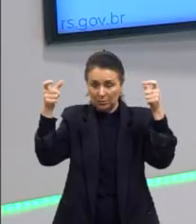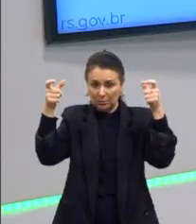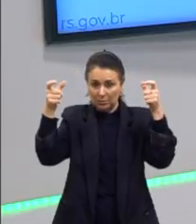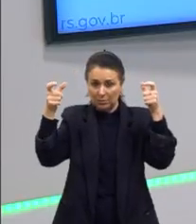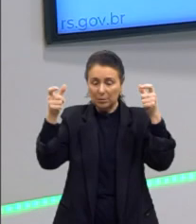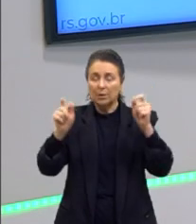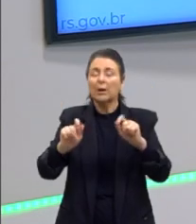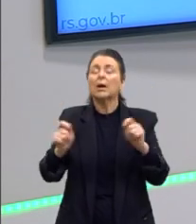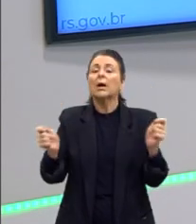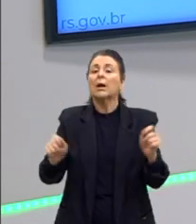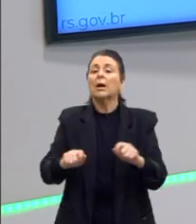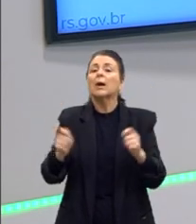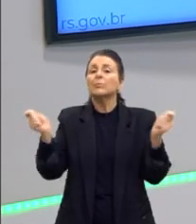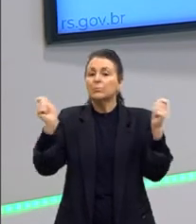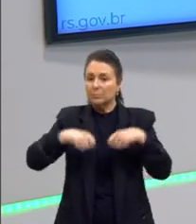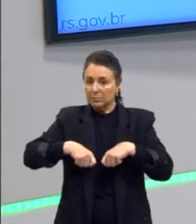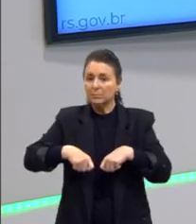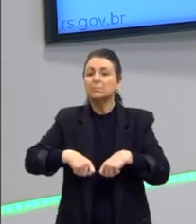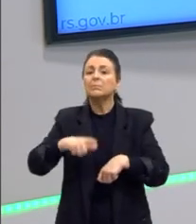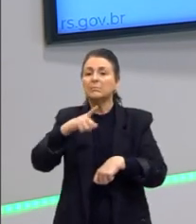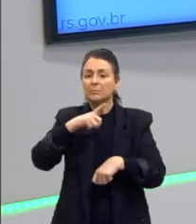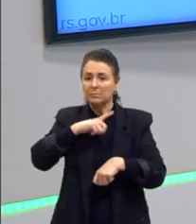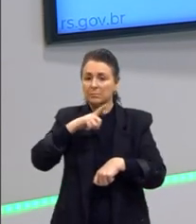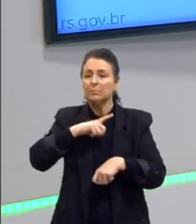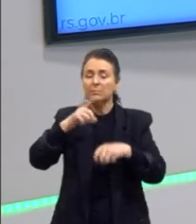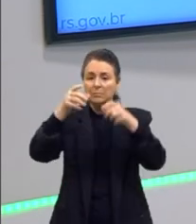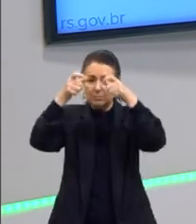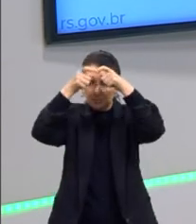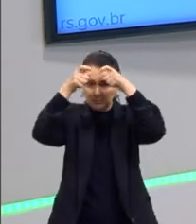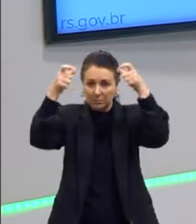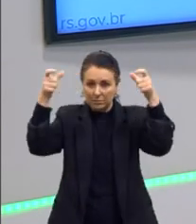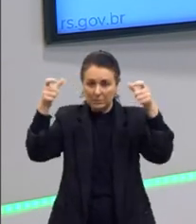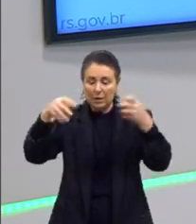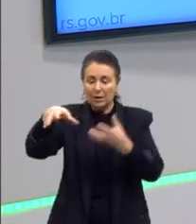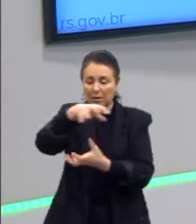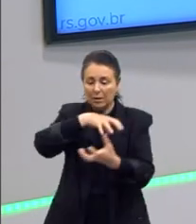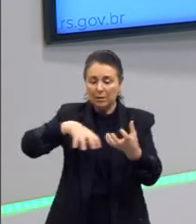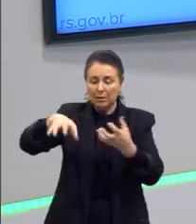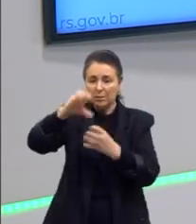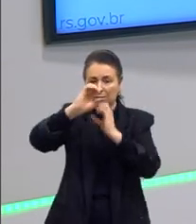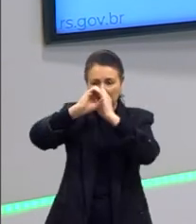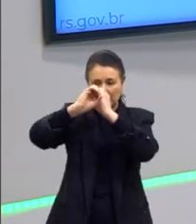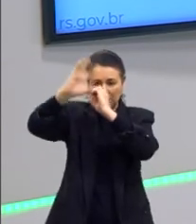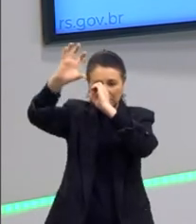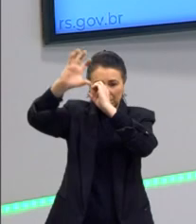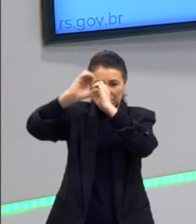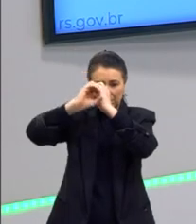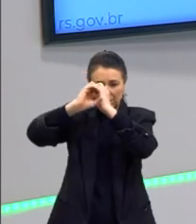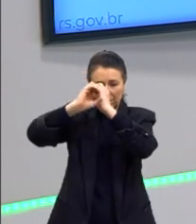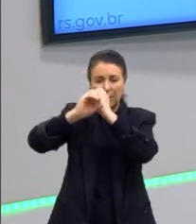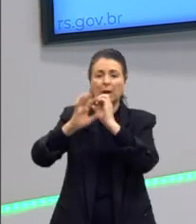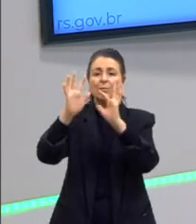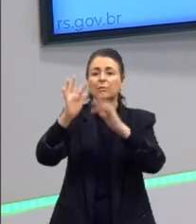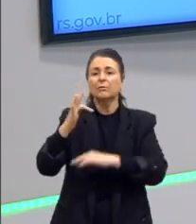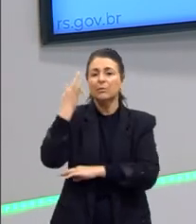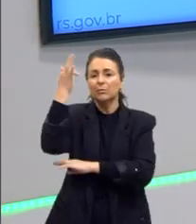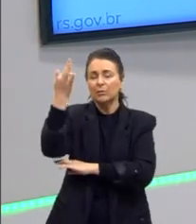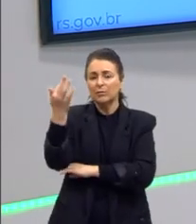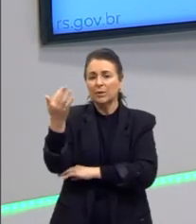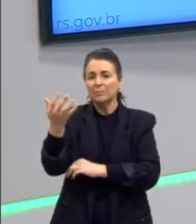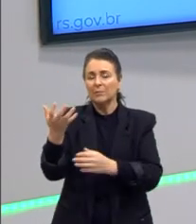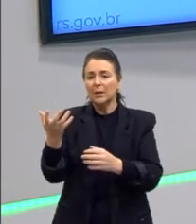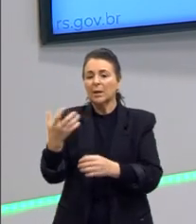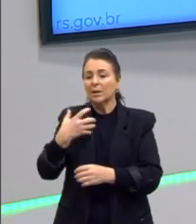é possível chegar ao conhecimento, que ele fala daqui, a Revolução Copernicana, na filosofia, em que confrontam as duas